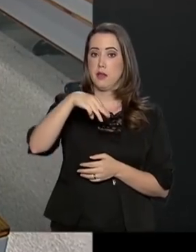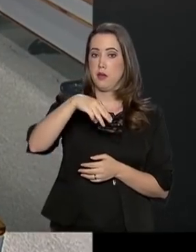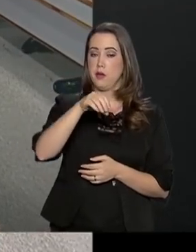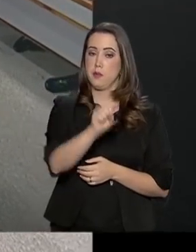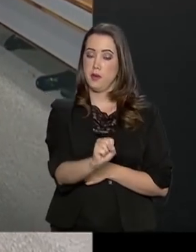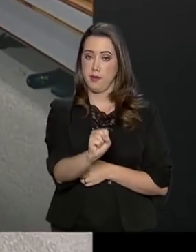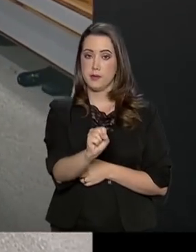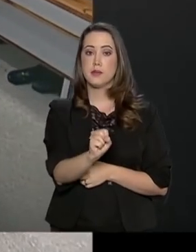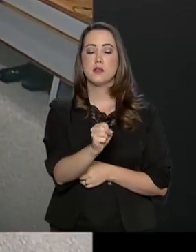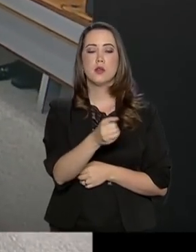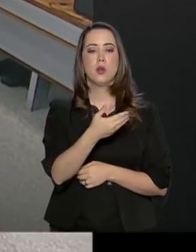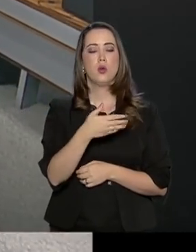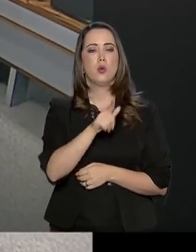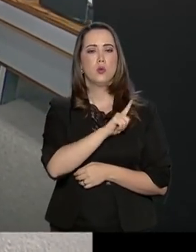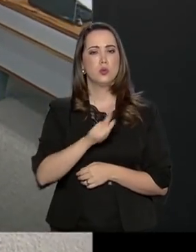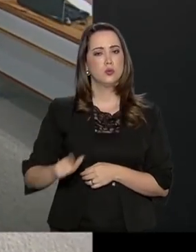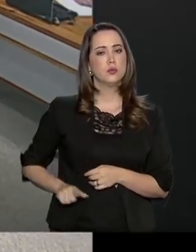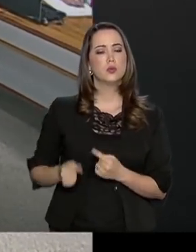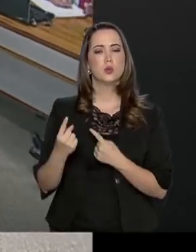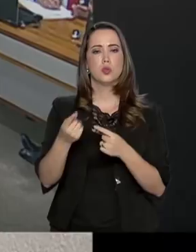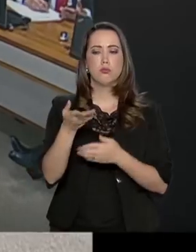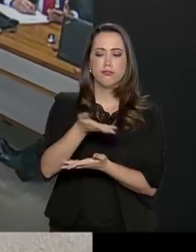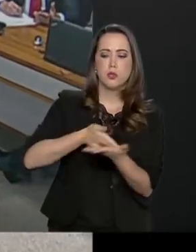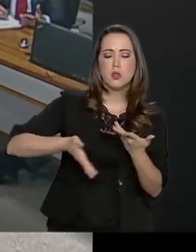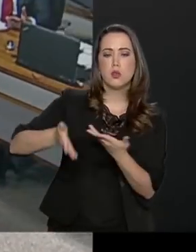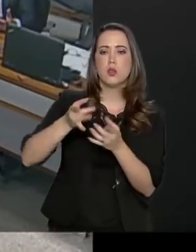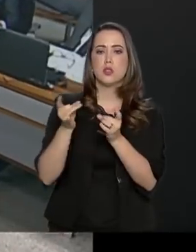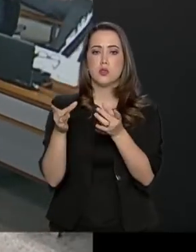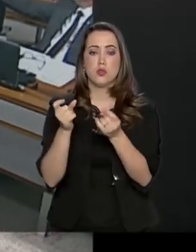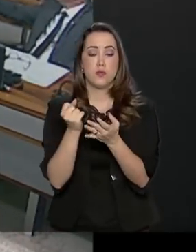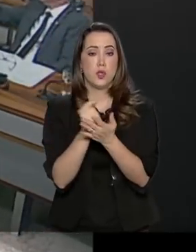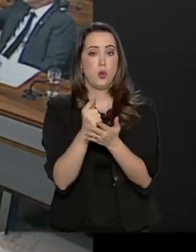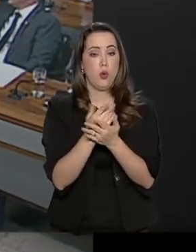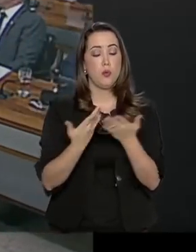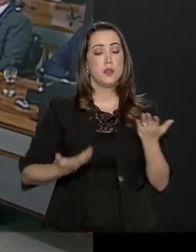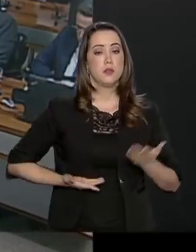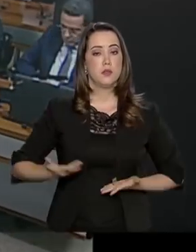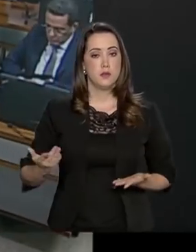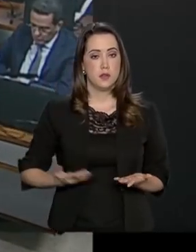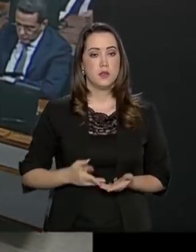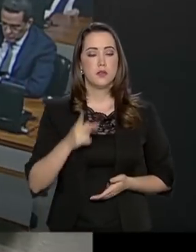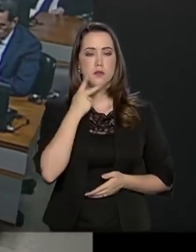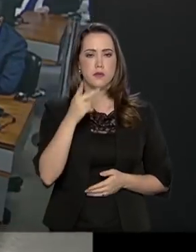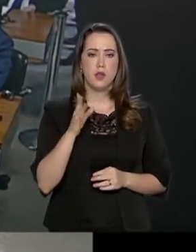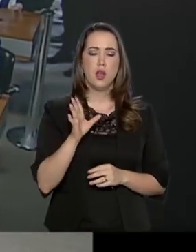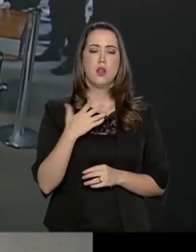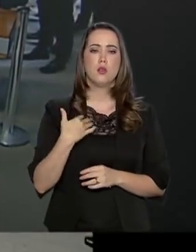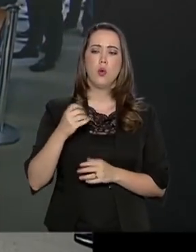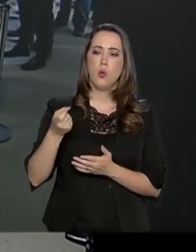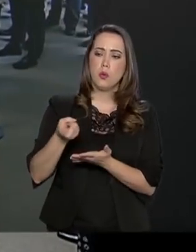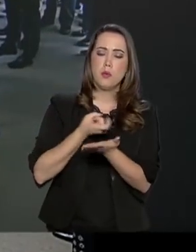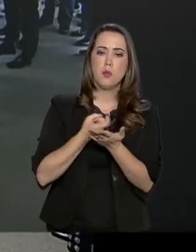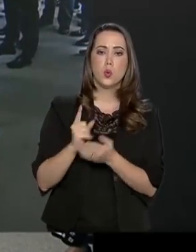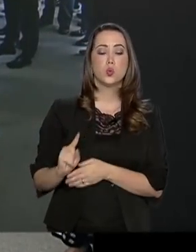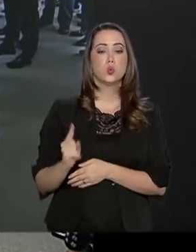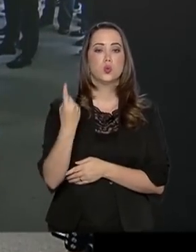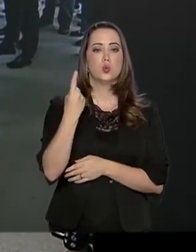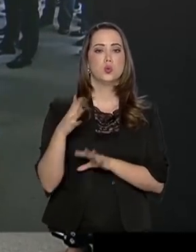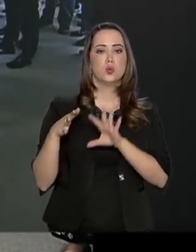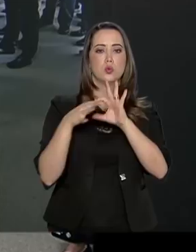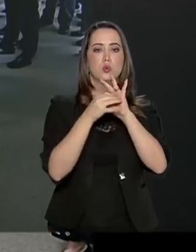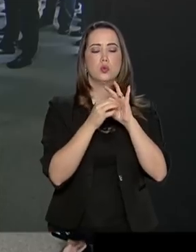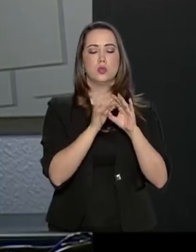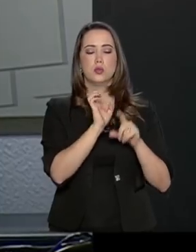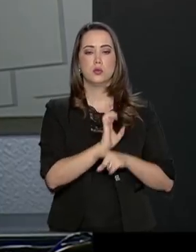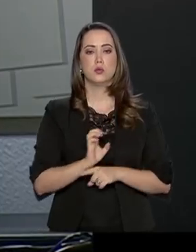dos estados em operações relativas à circulação de mercadorias e serviços. Ele defendeu um imposto único compartilhado com os